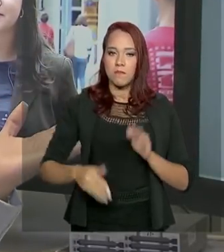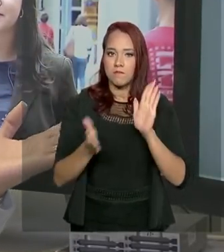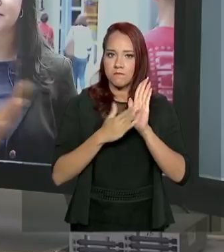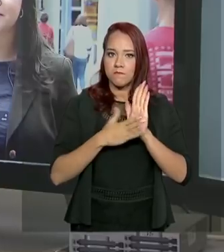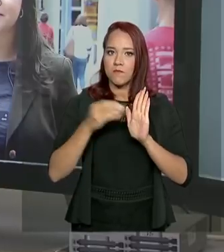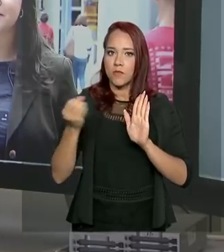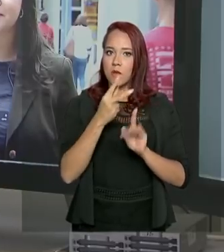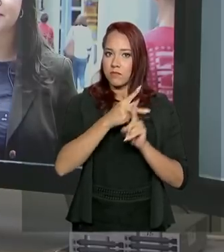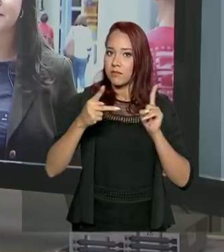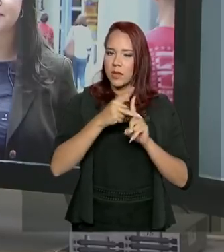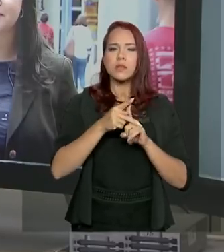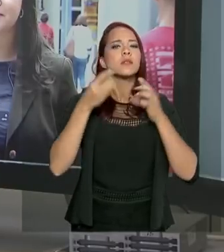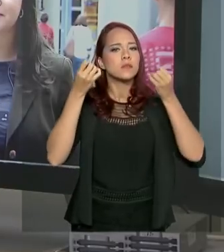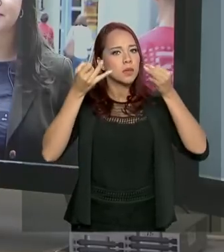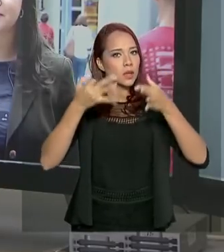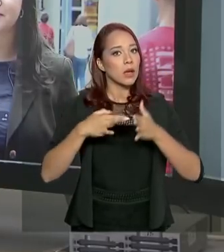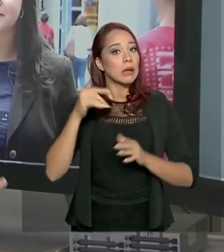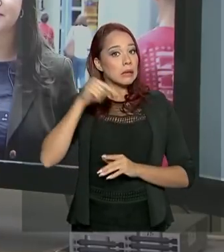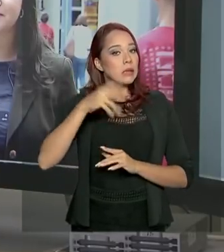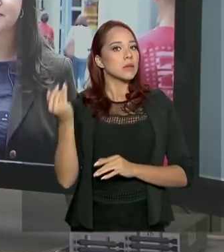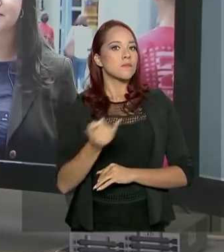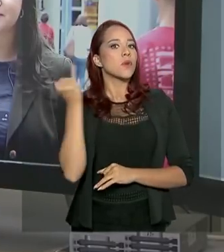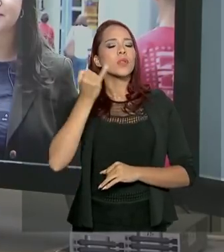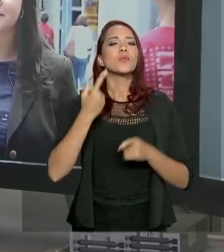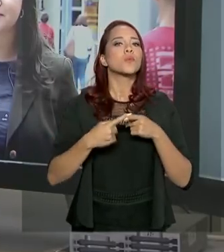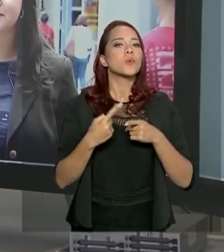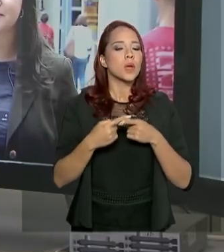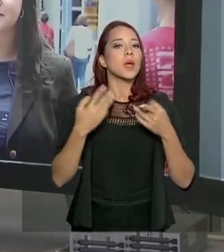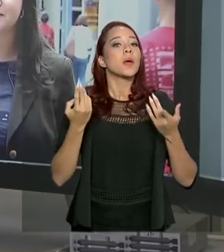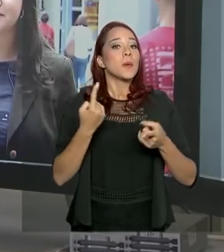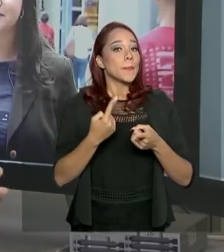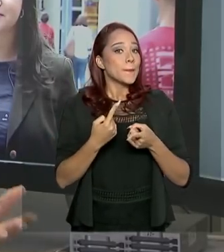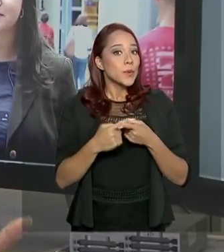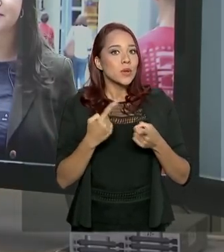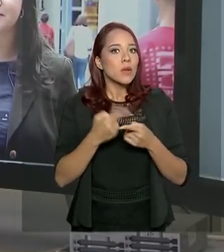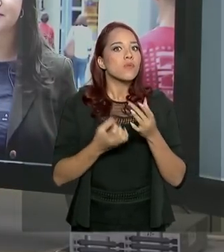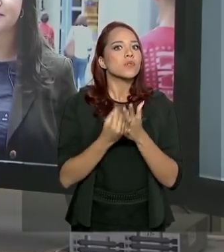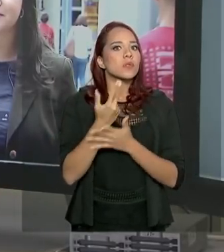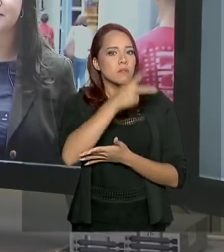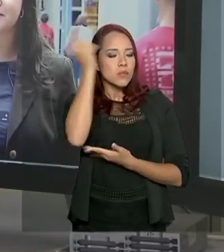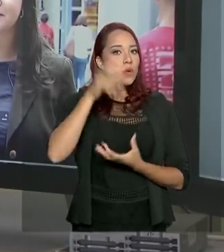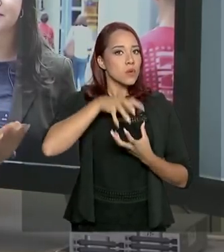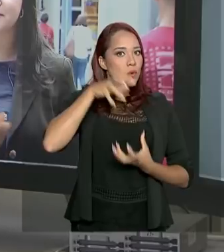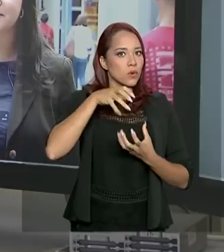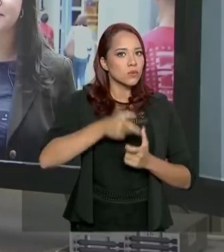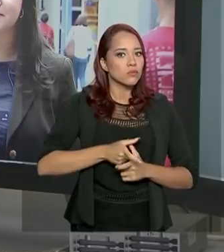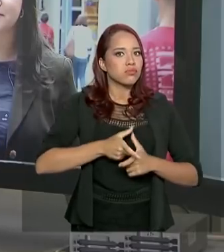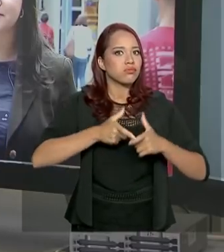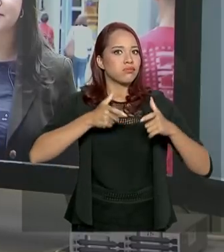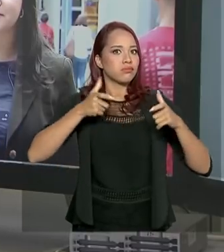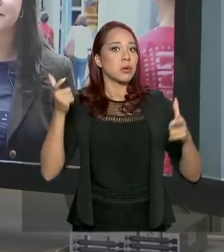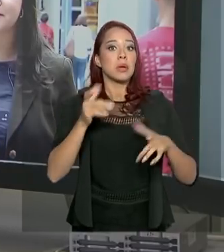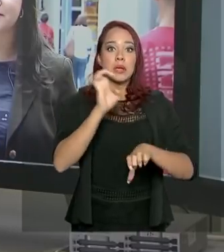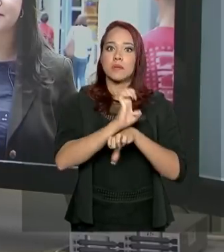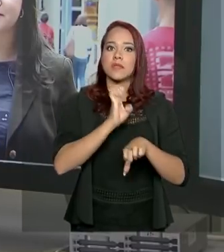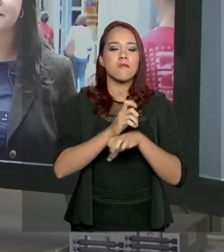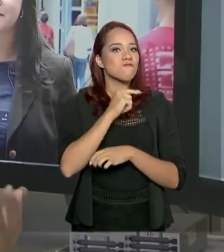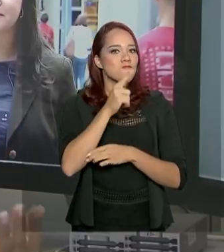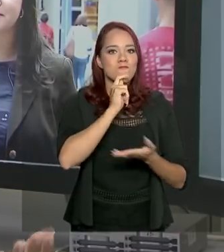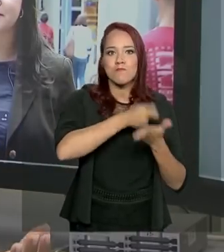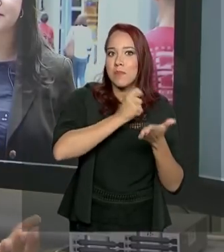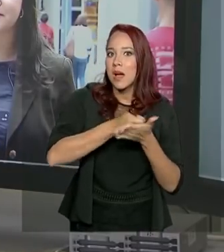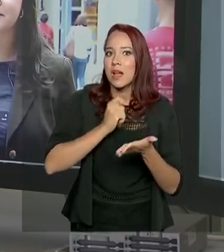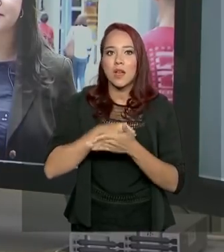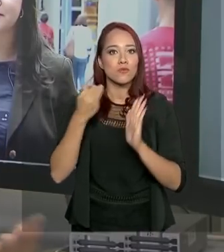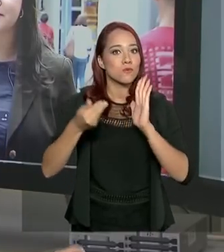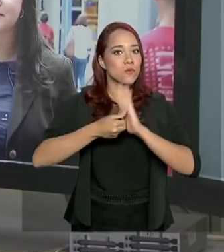Previdência. Expliquei que essa medida era importante exatamente porque o número de idosos deve aumentar e o Estado não conseguiria manter